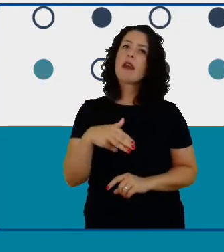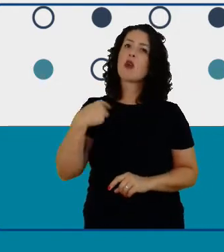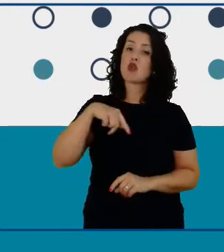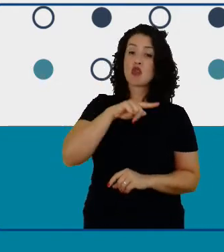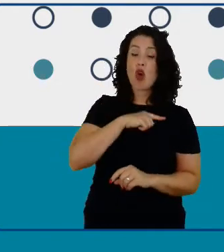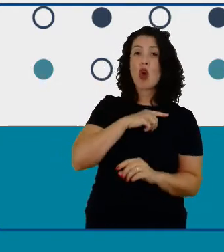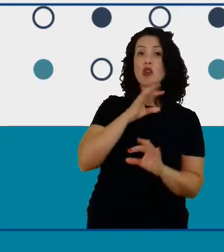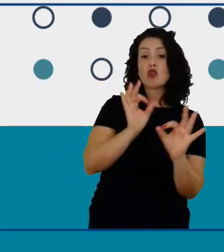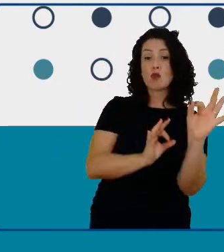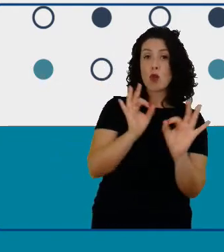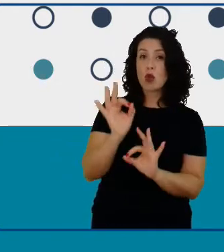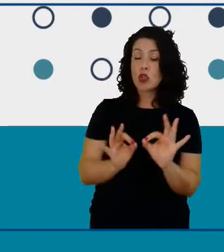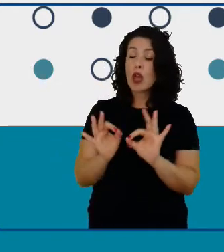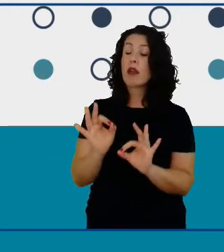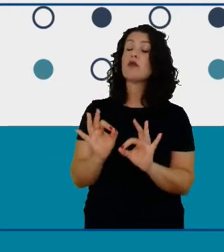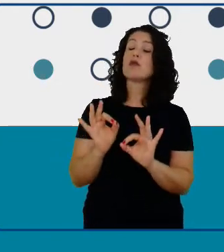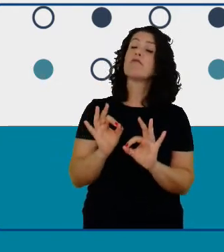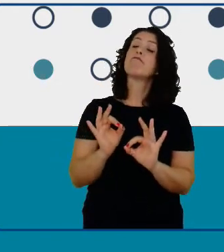Clubs